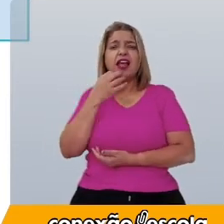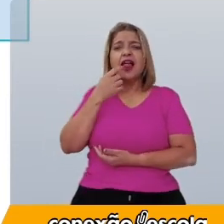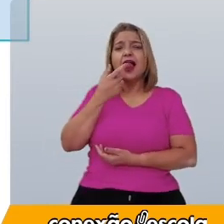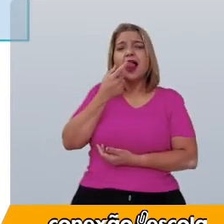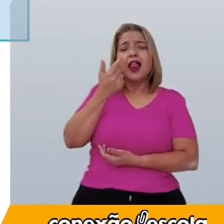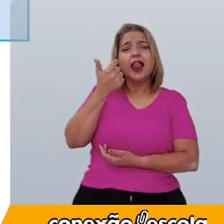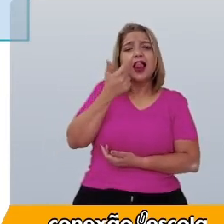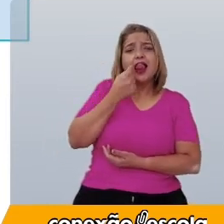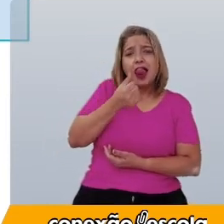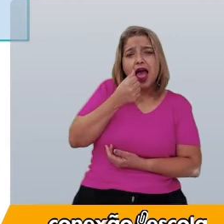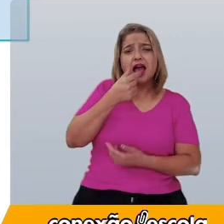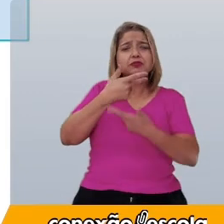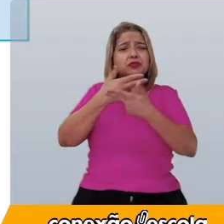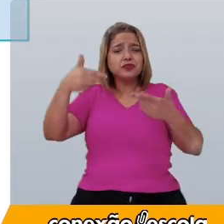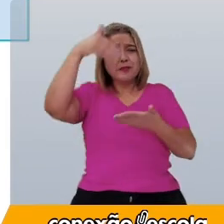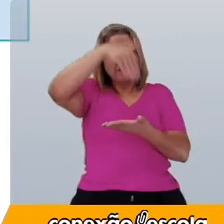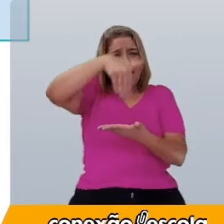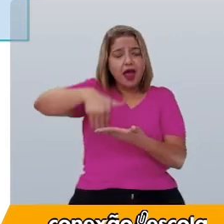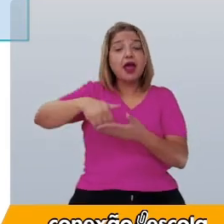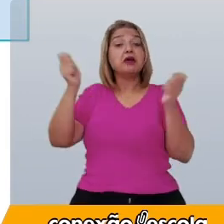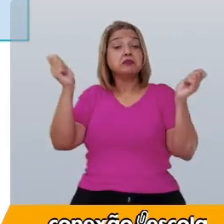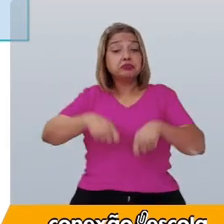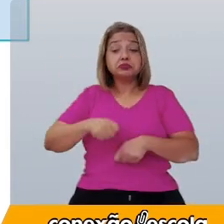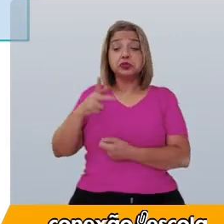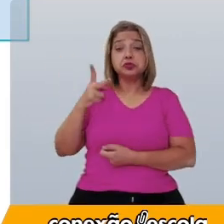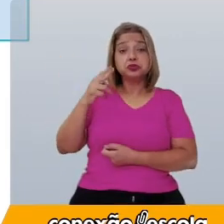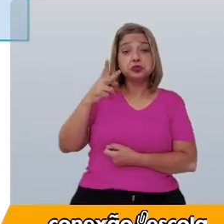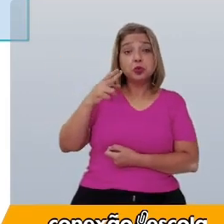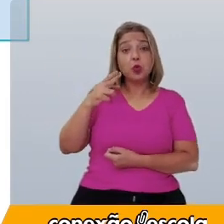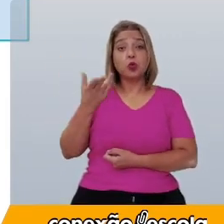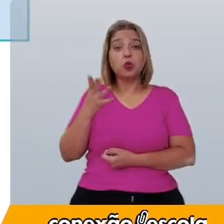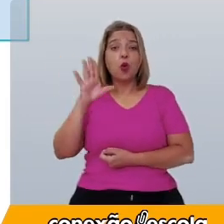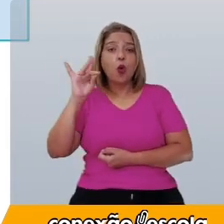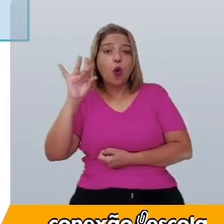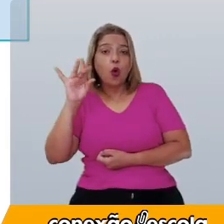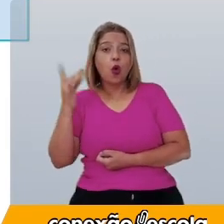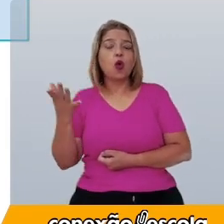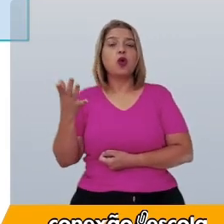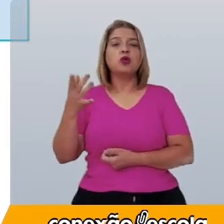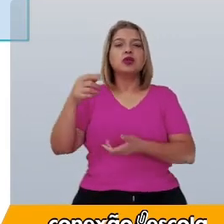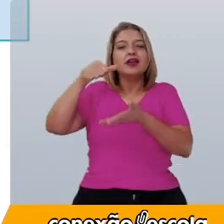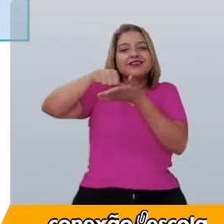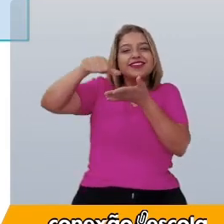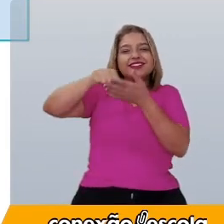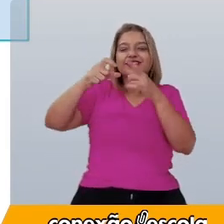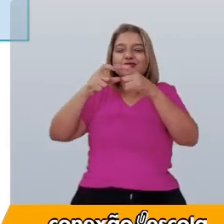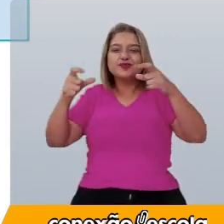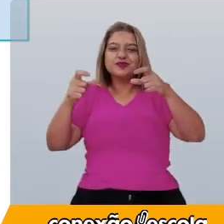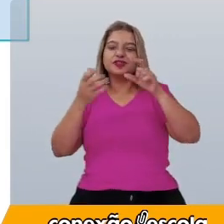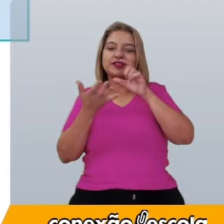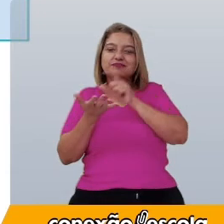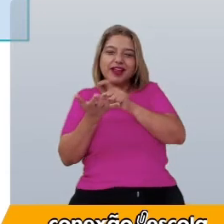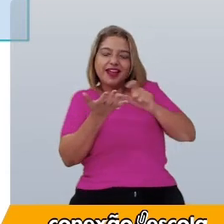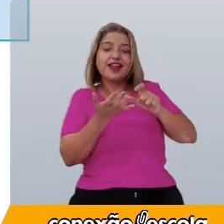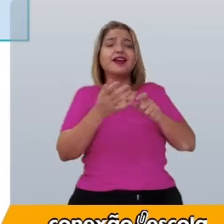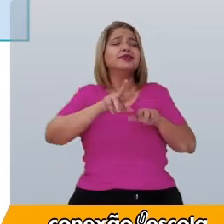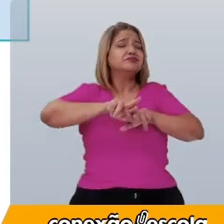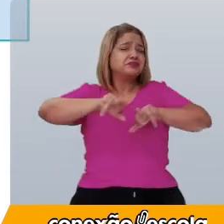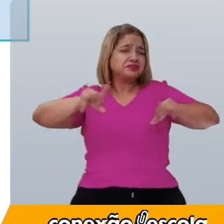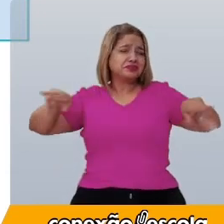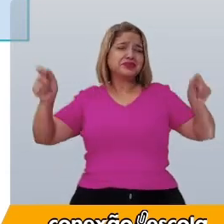ainda dá para colocar tesoura, cola, notas adesivas e muito mais.